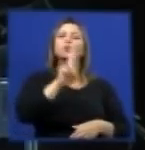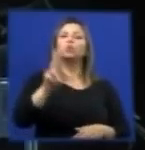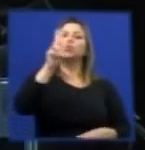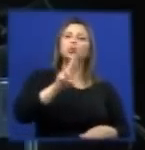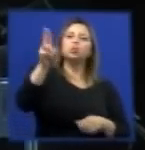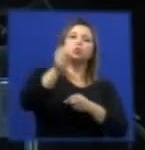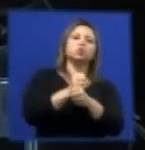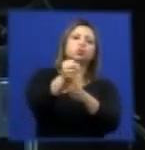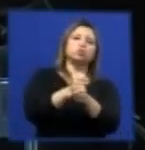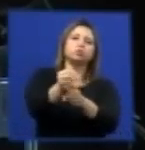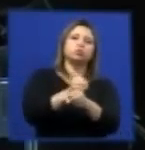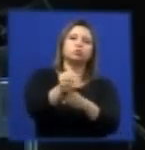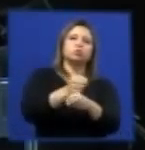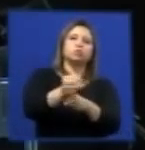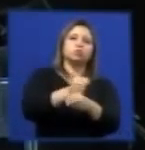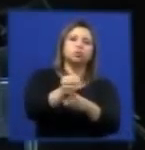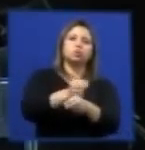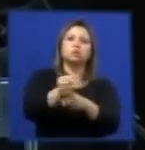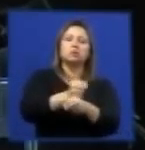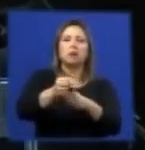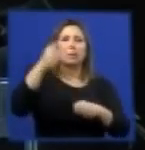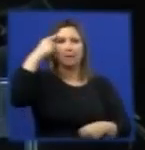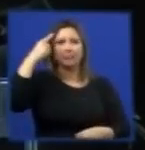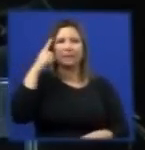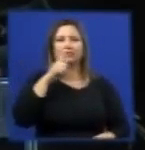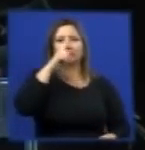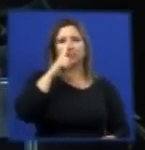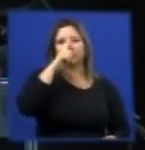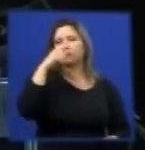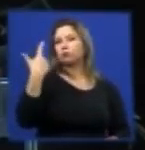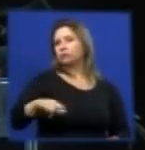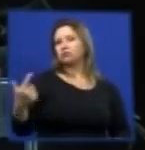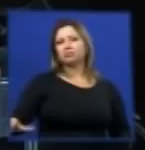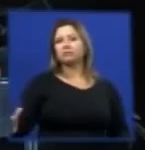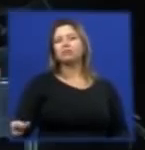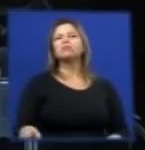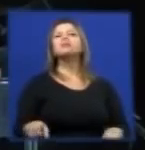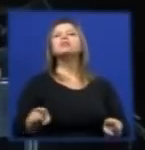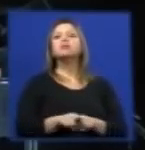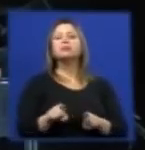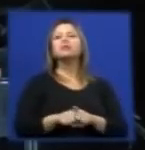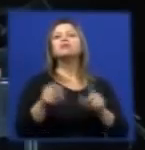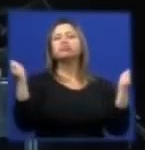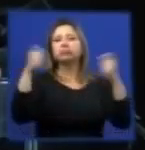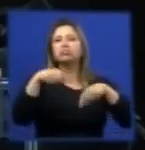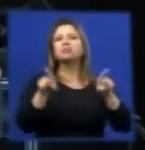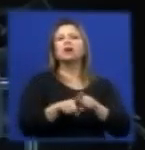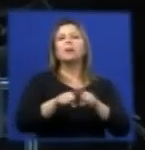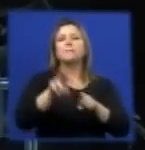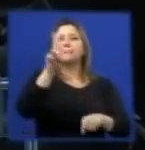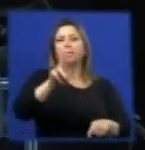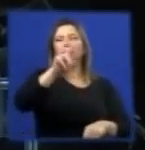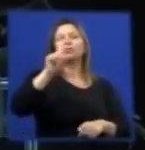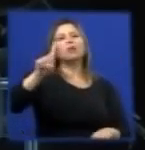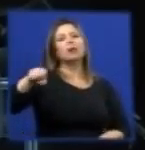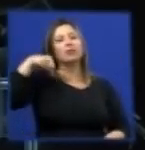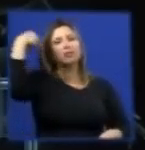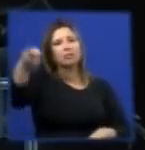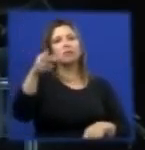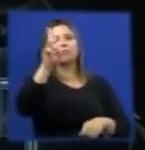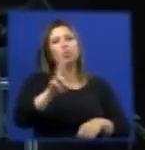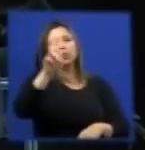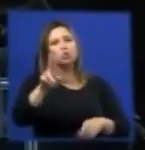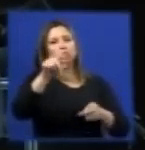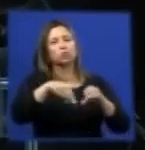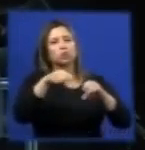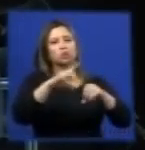não pode ser considerado um resíduo perigoso e existem sim alternativas para o seu processamento ao final da